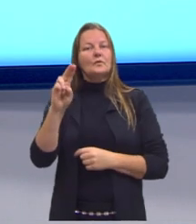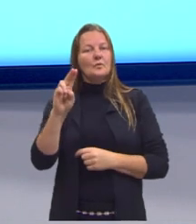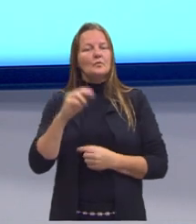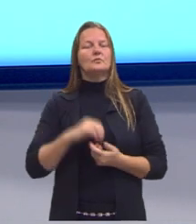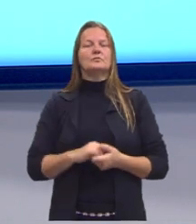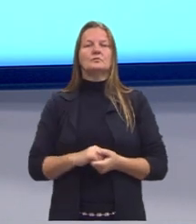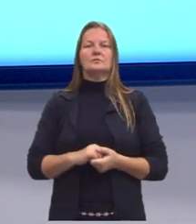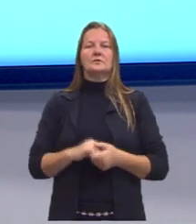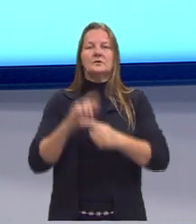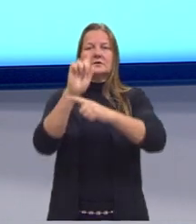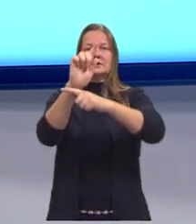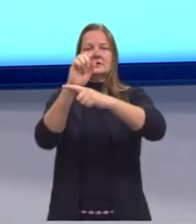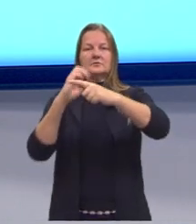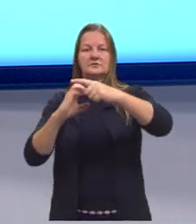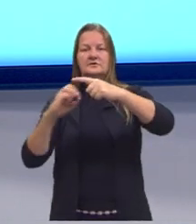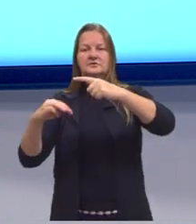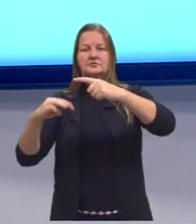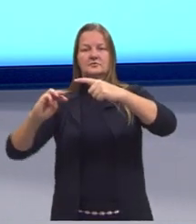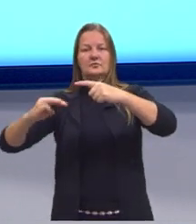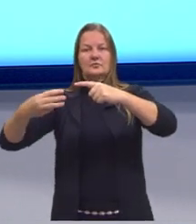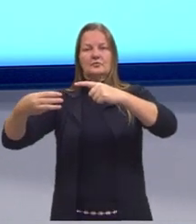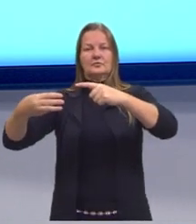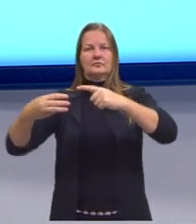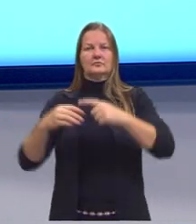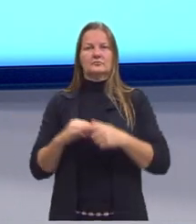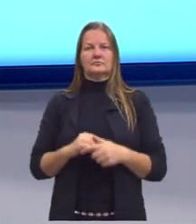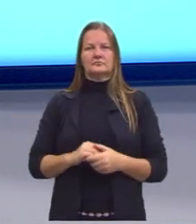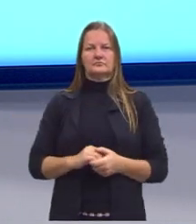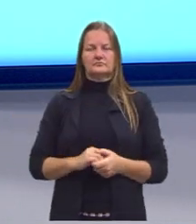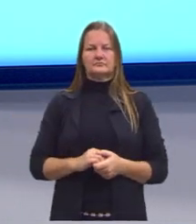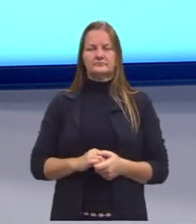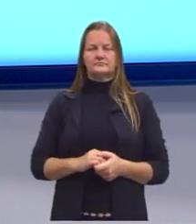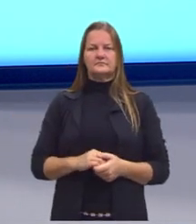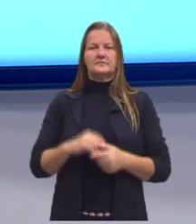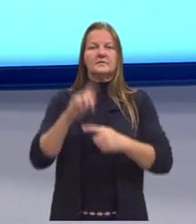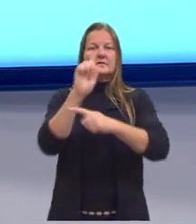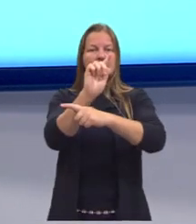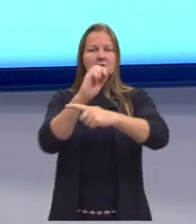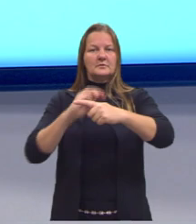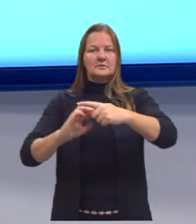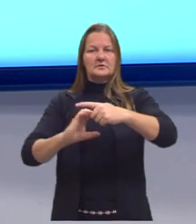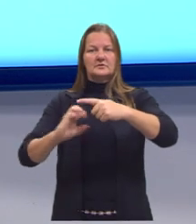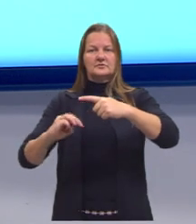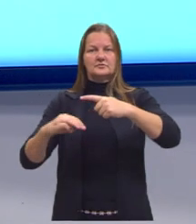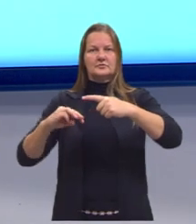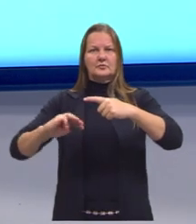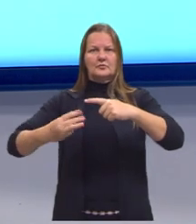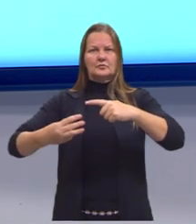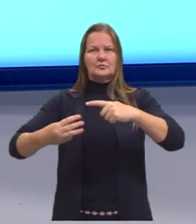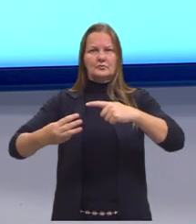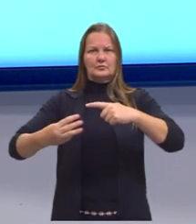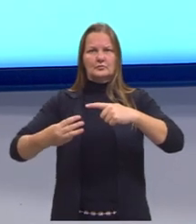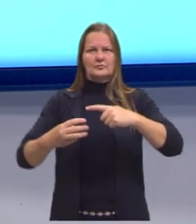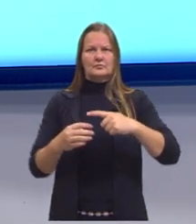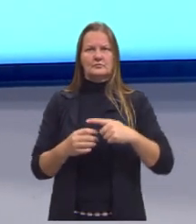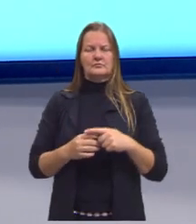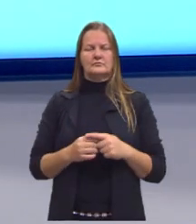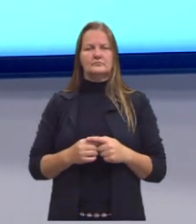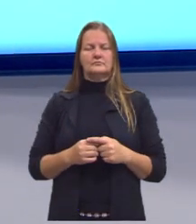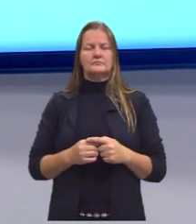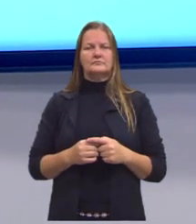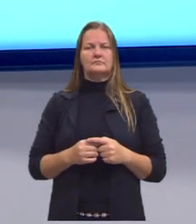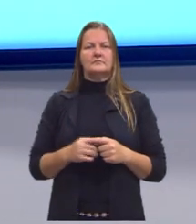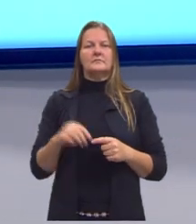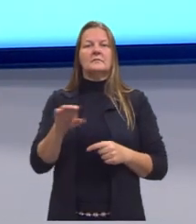ou grama por centímetro cúbico. A grama por centímetro cúbico ou grama por centímetro